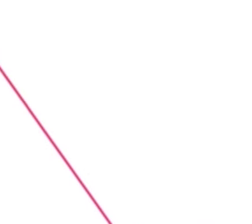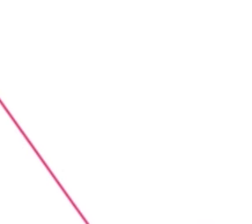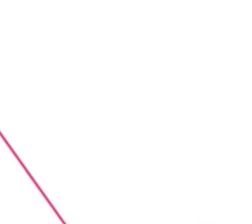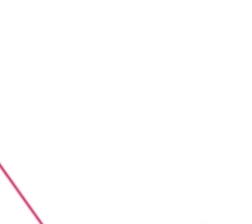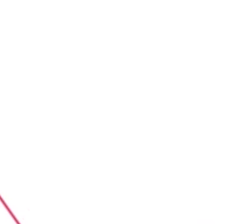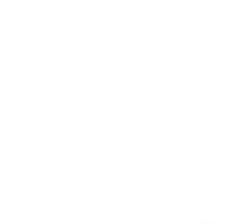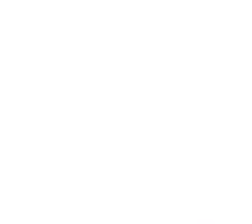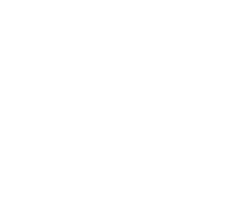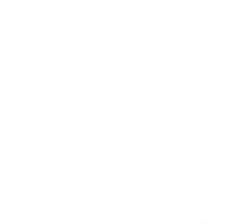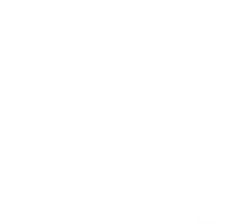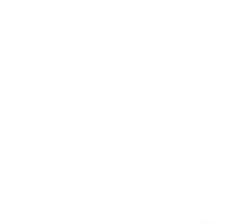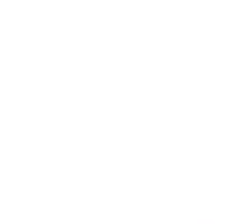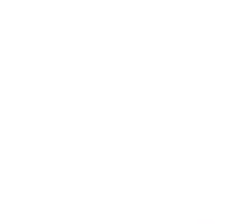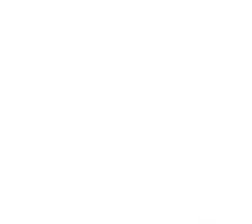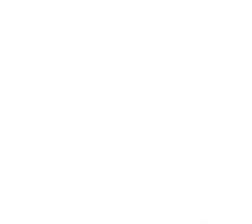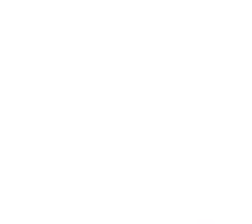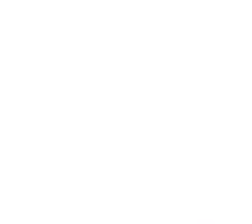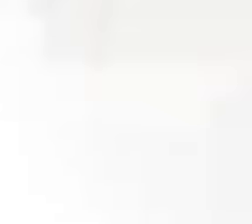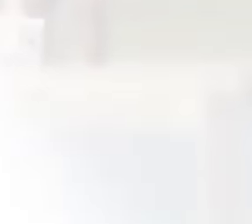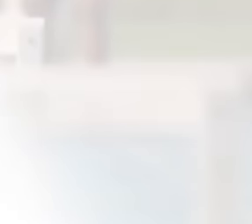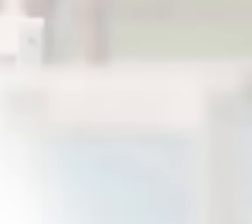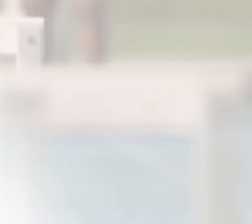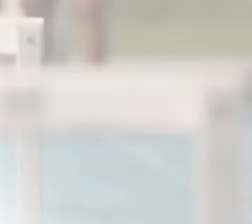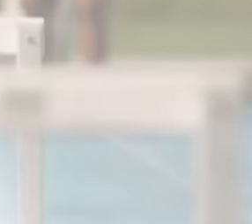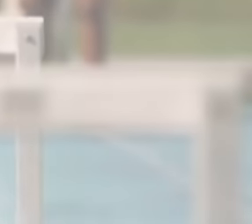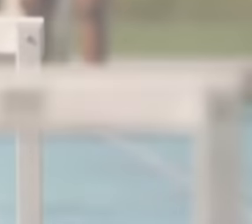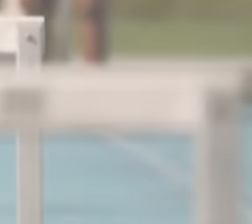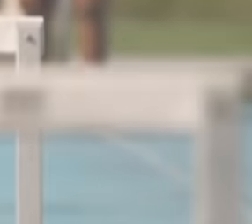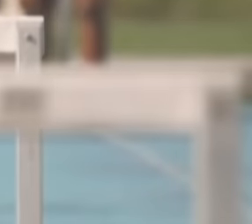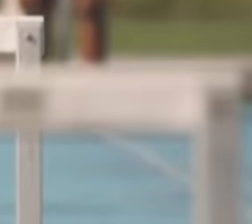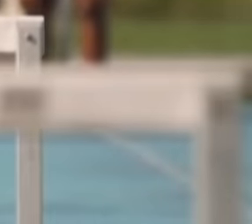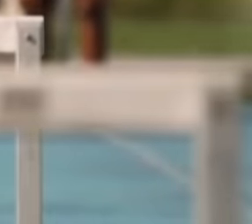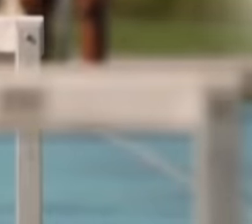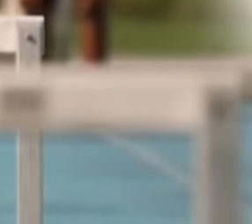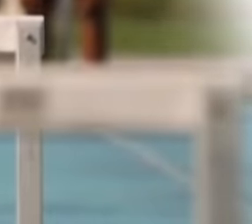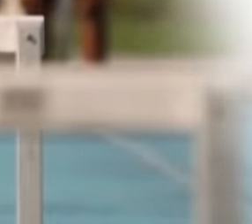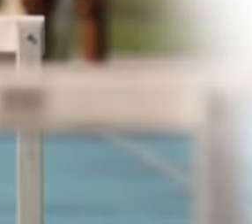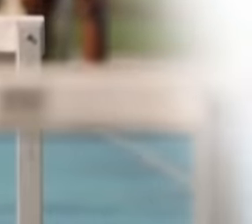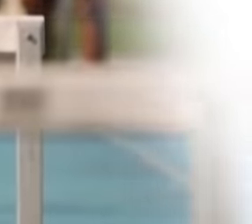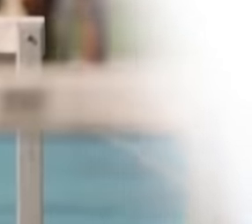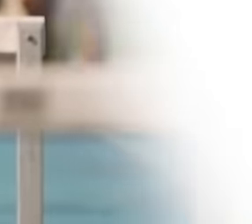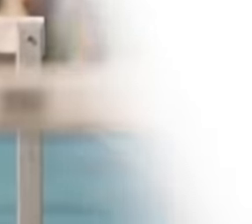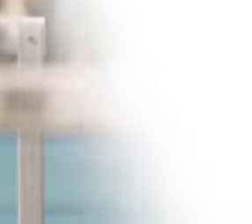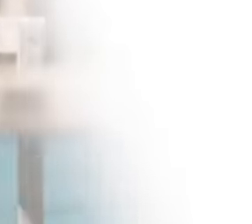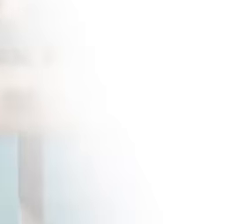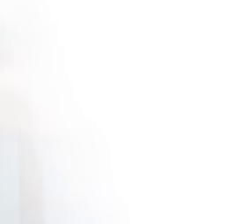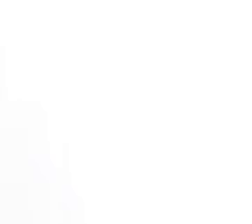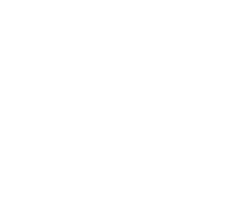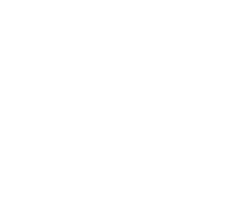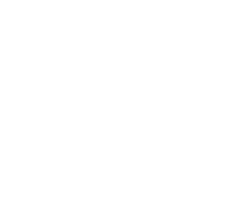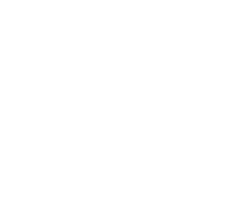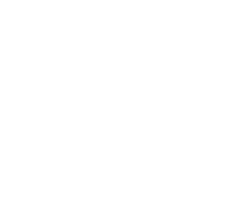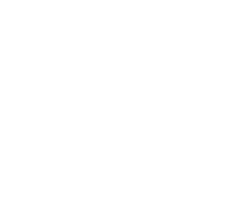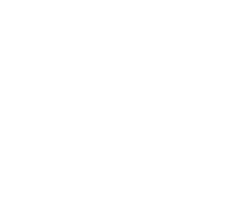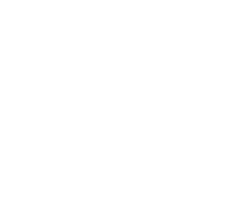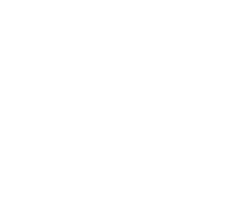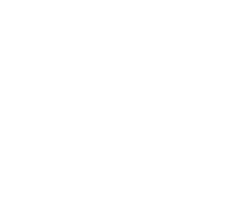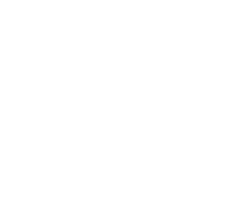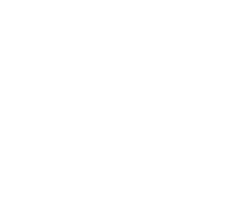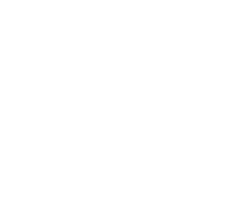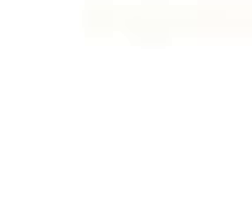estímulo capaz de impactar de forma positiva uma vida inteira? E se criássemos oportunidades de minimizar